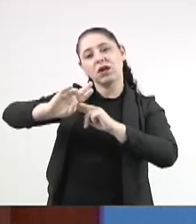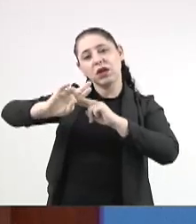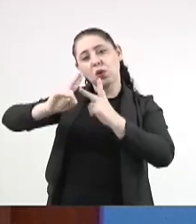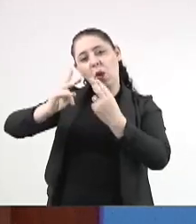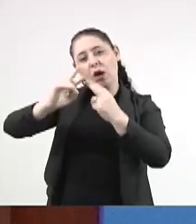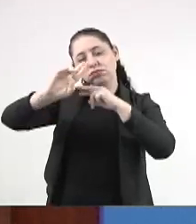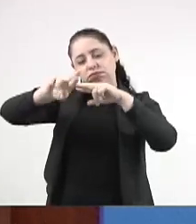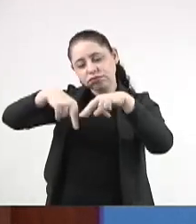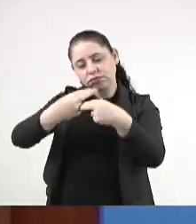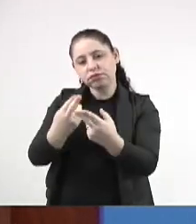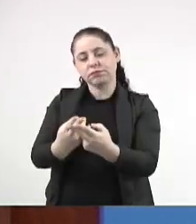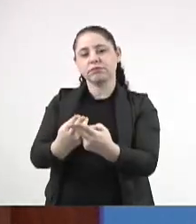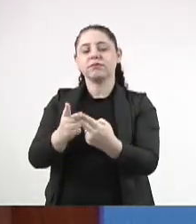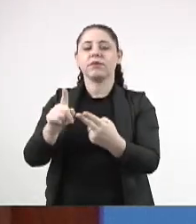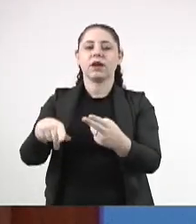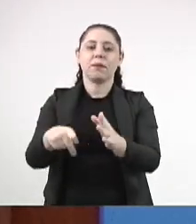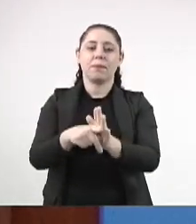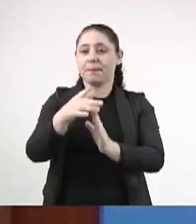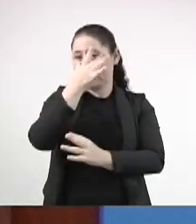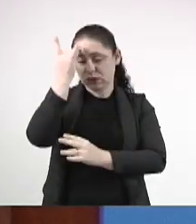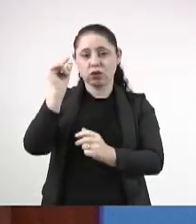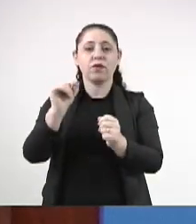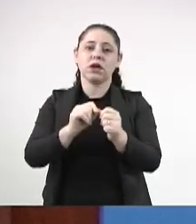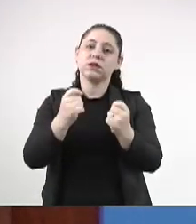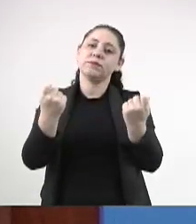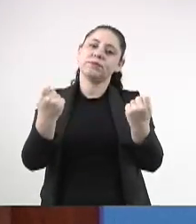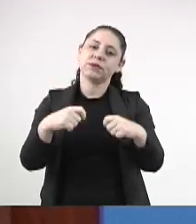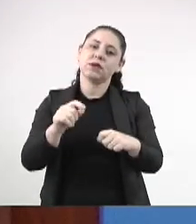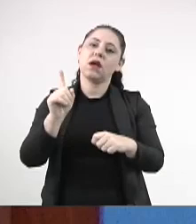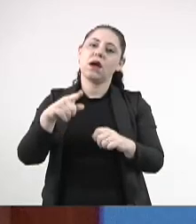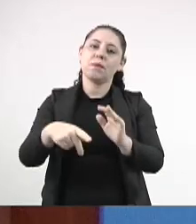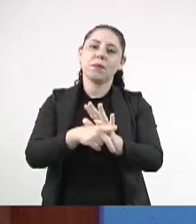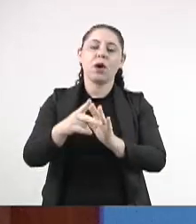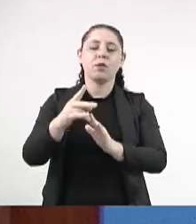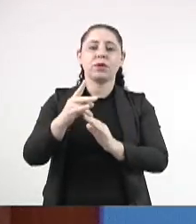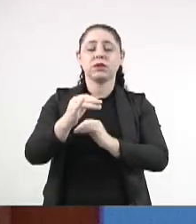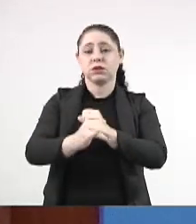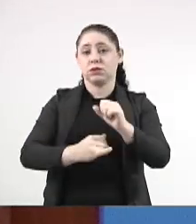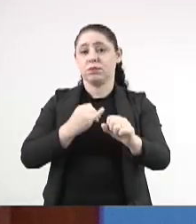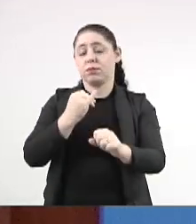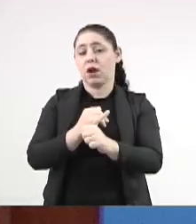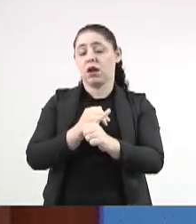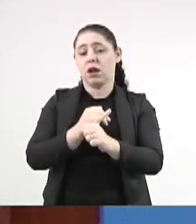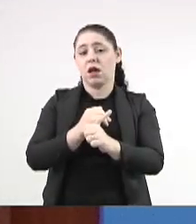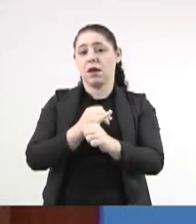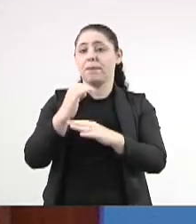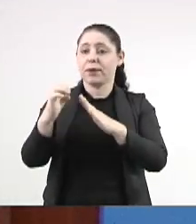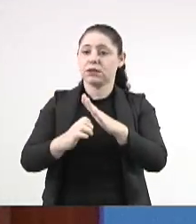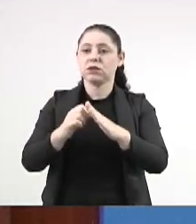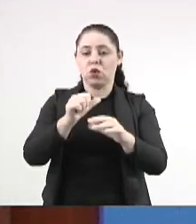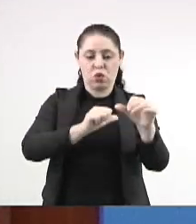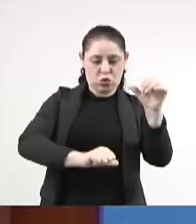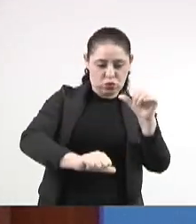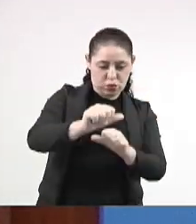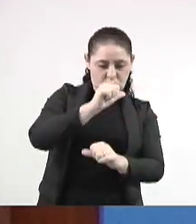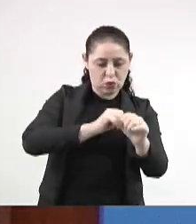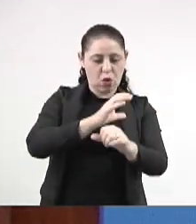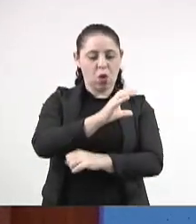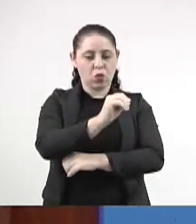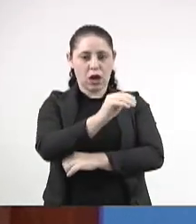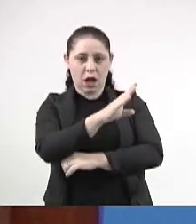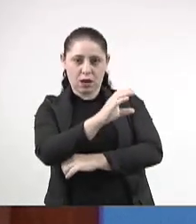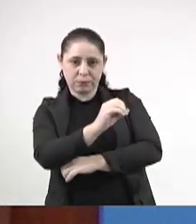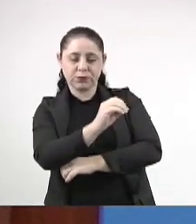nesse caso, quem deveria fazer isso são essas operadoras. Se ela trocou, colocou aqui um cabo, vai